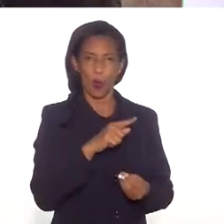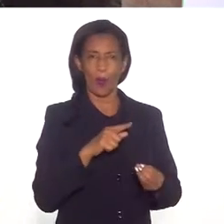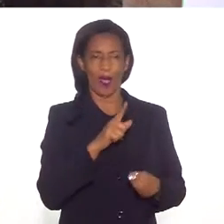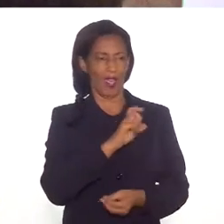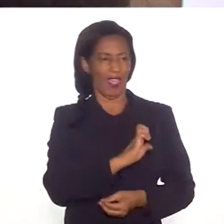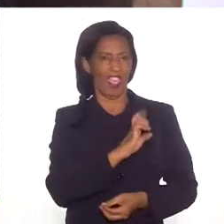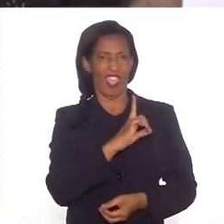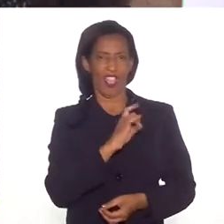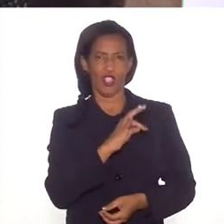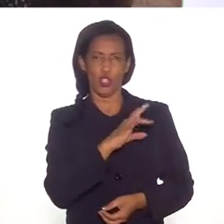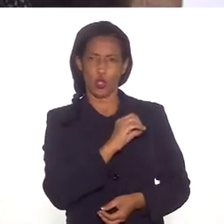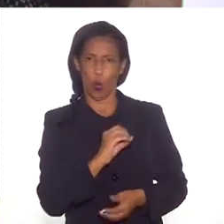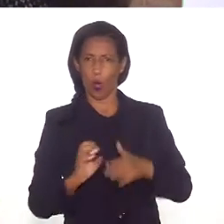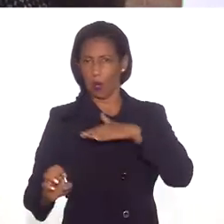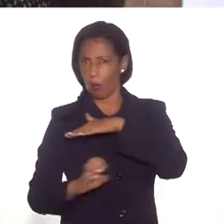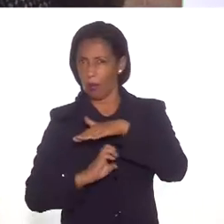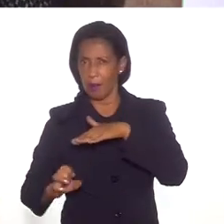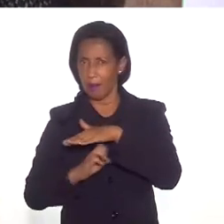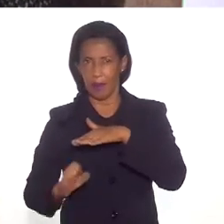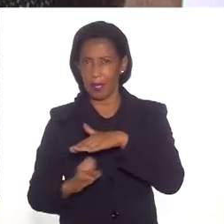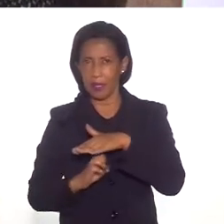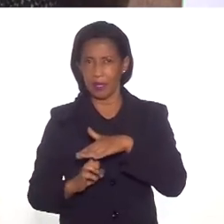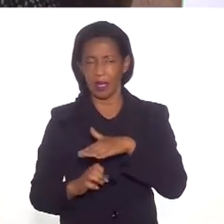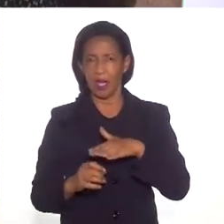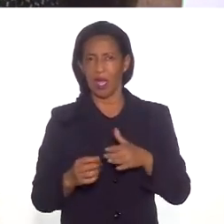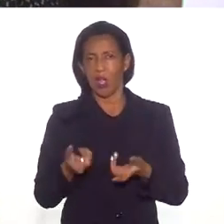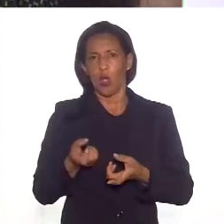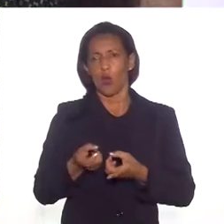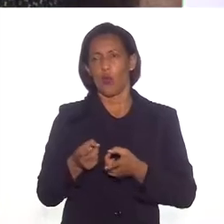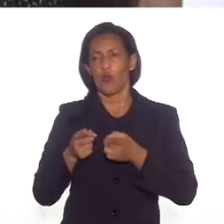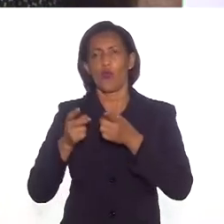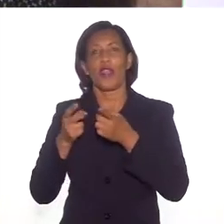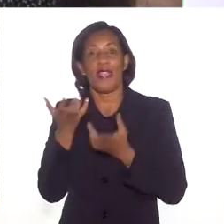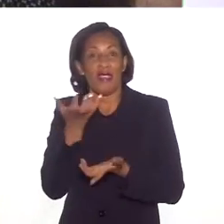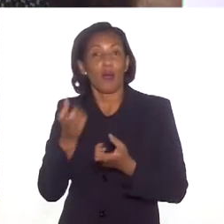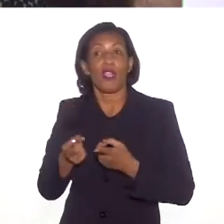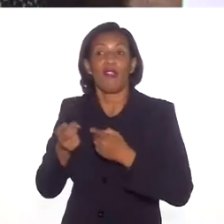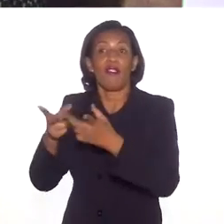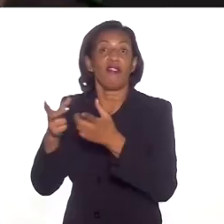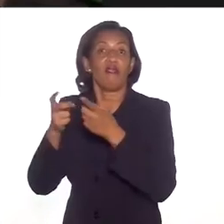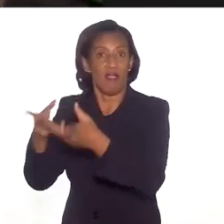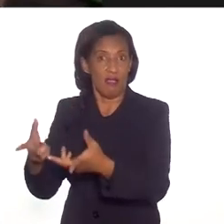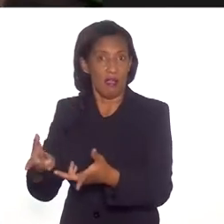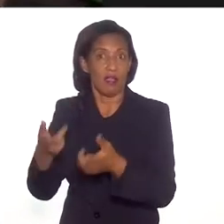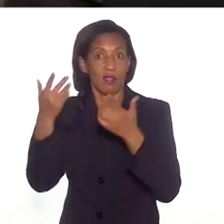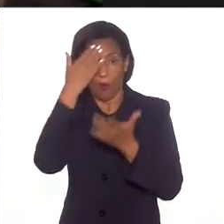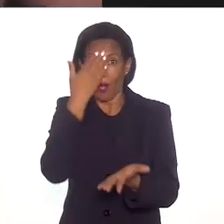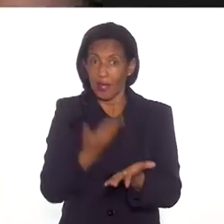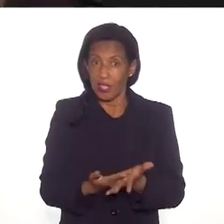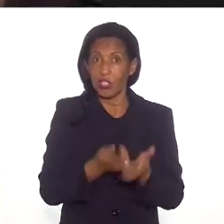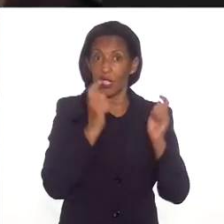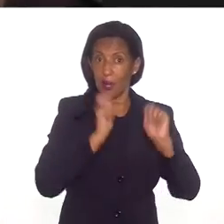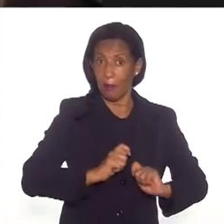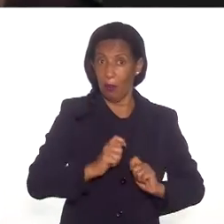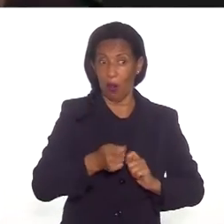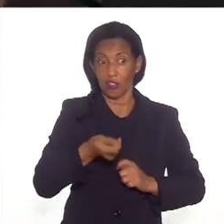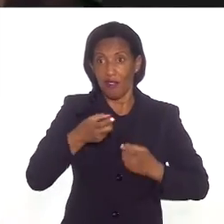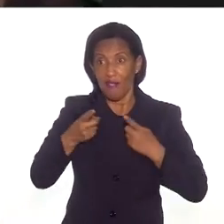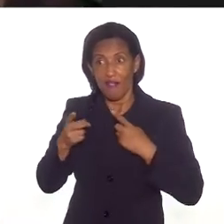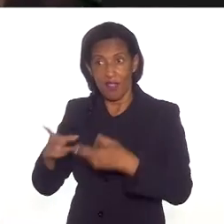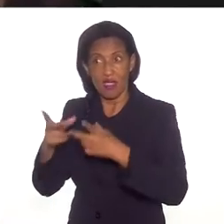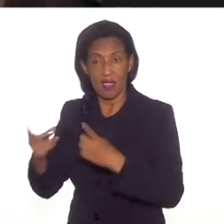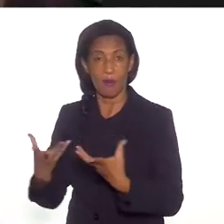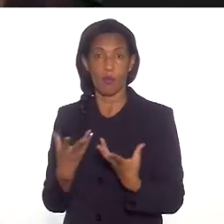editora é, sobretudo, uma empresa. E ela vive de lucro. Portanto, ela vai investir também naquilo que ela acredita que possa dar algum